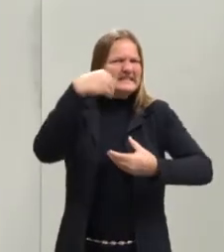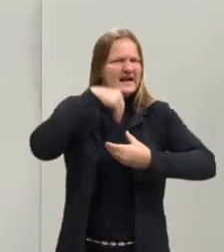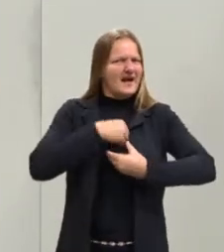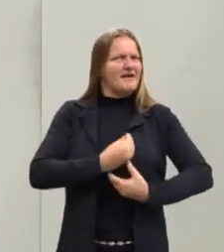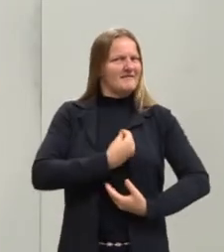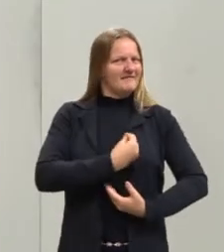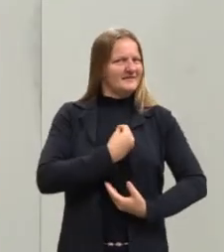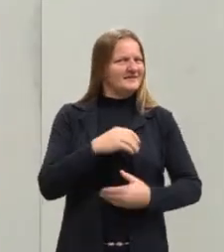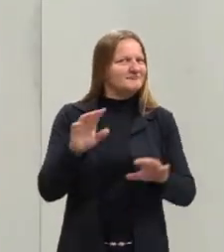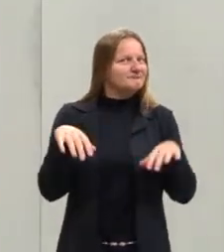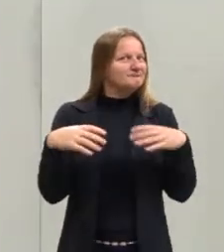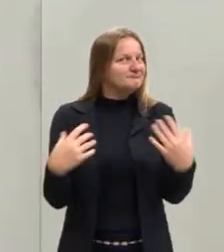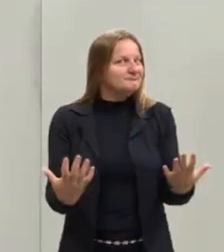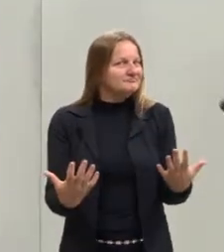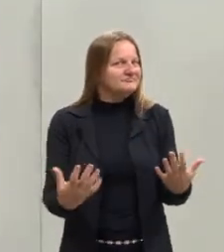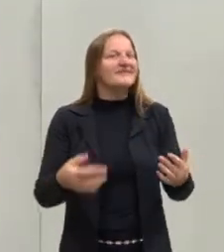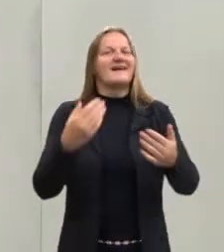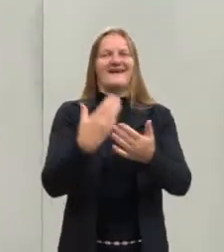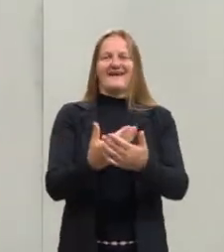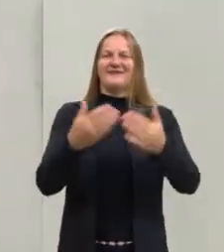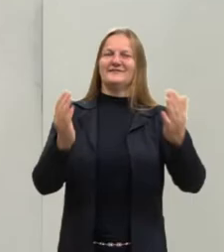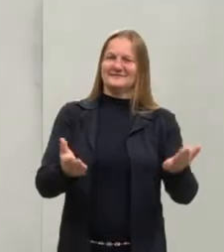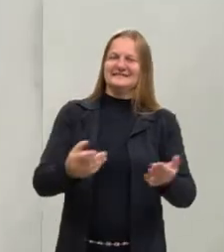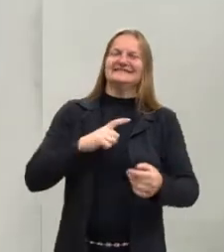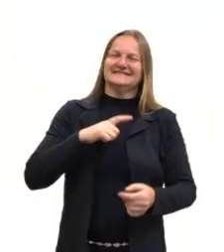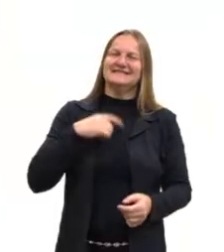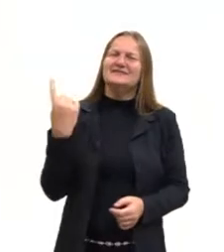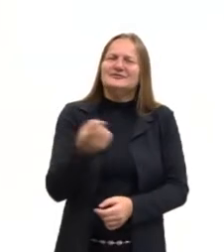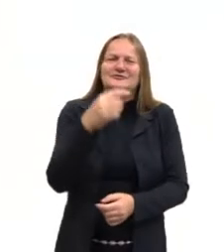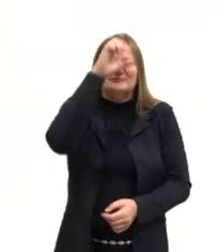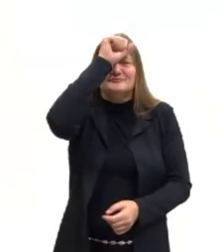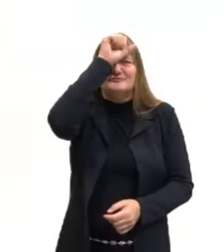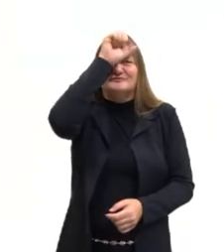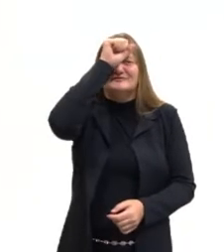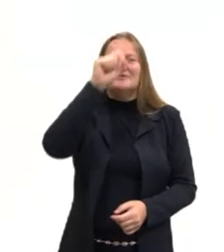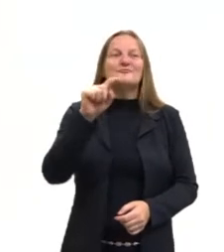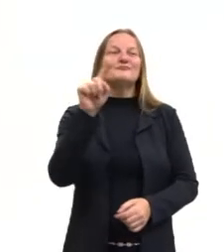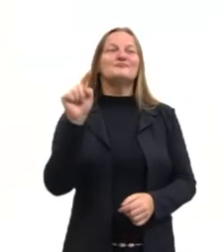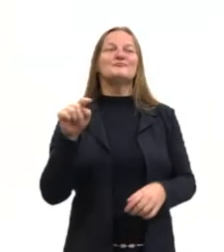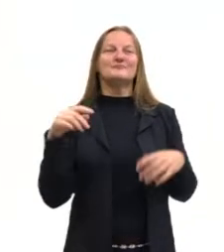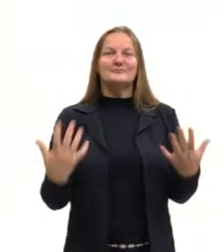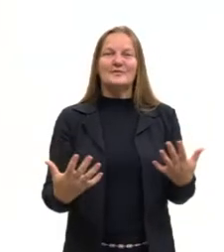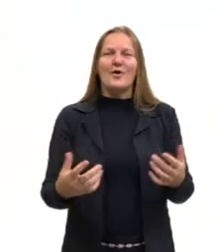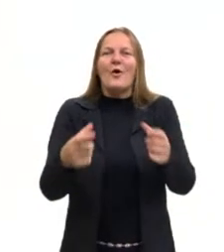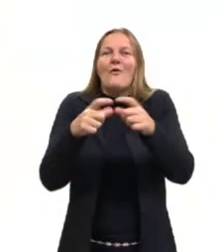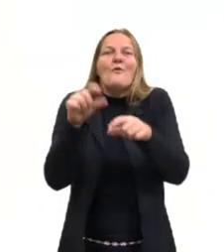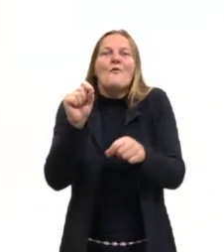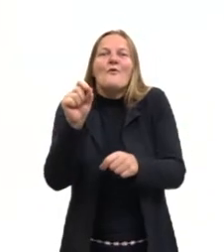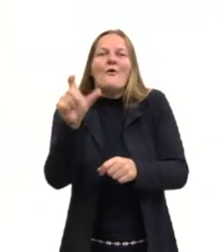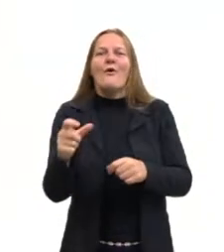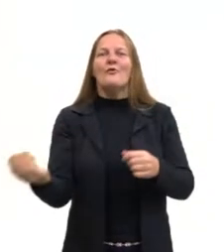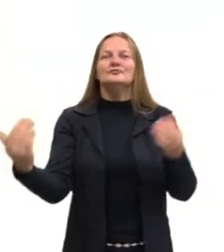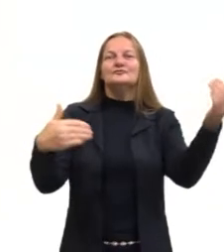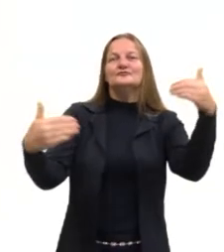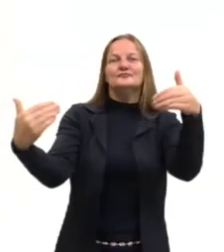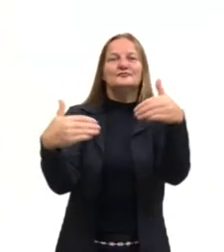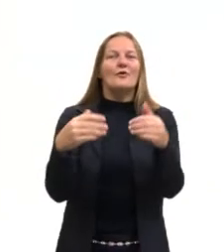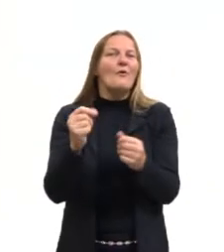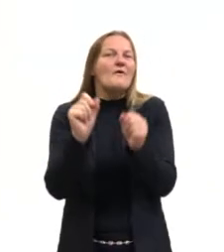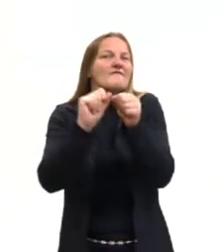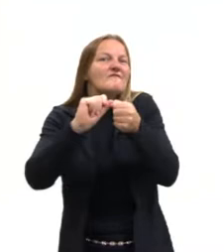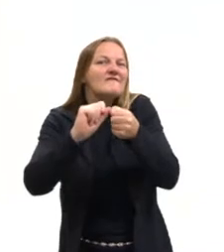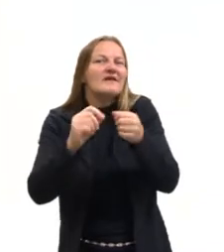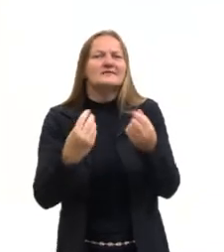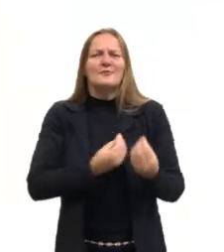sobreviver. Então, na aula de hoje nós vamos ver quem são, de onde vieram, o que fazem,